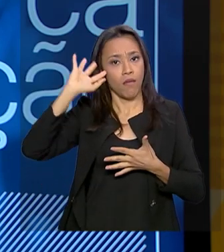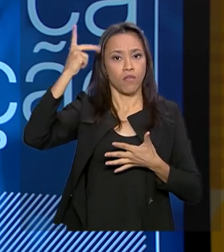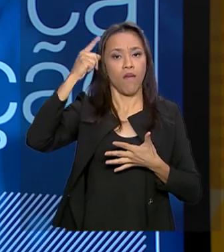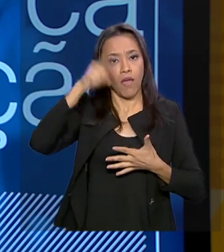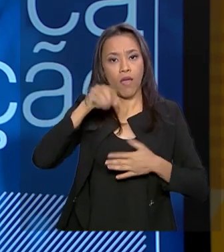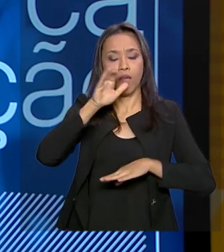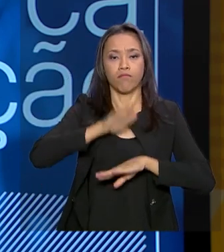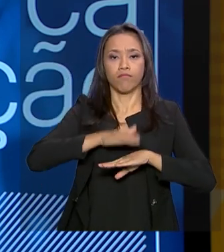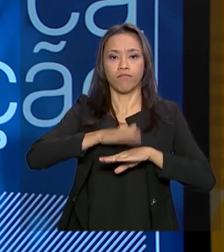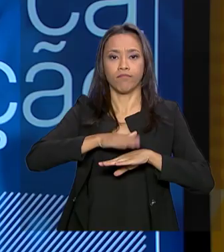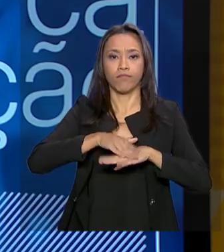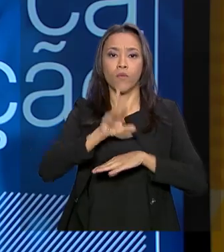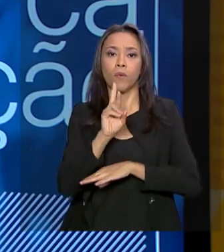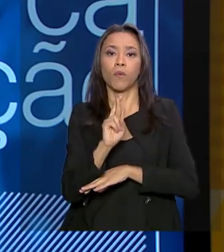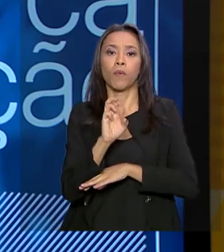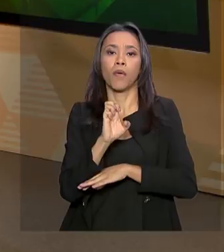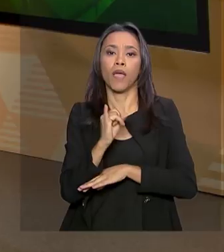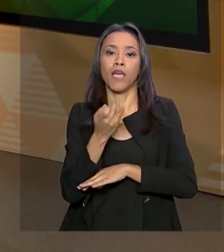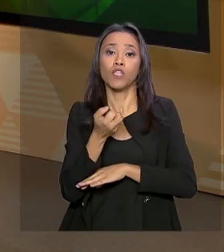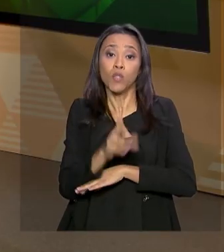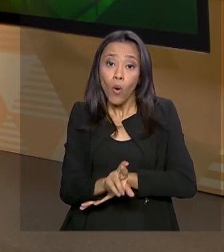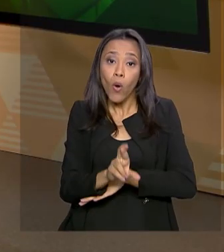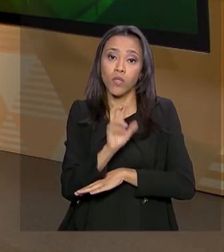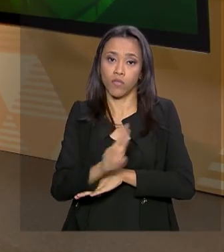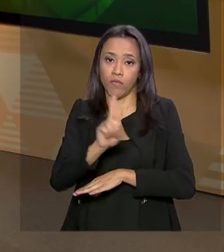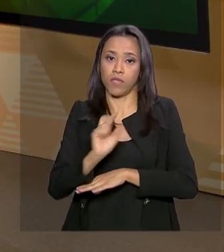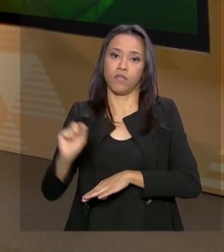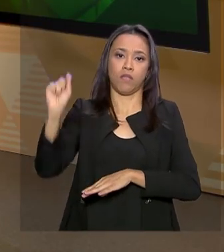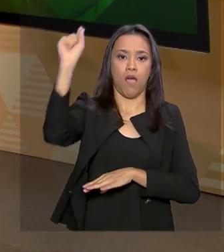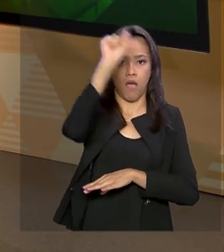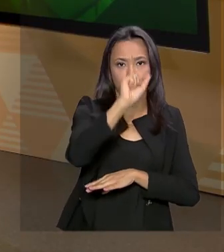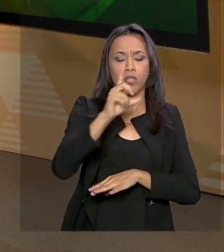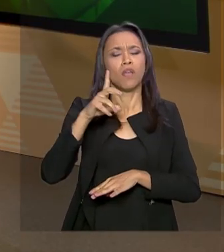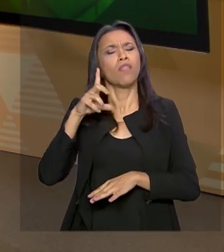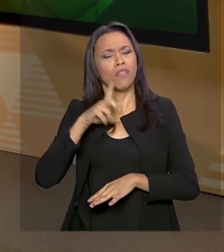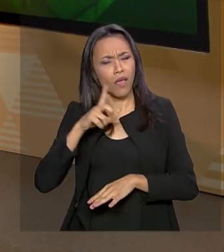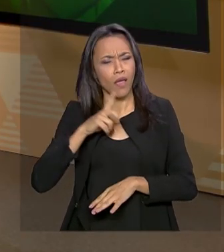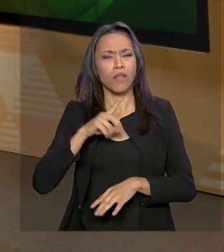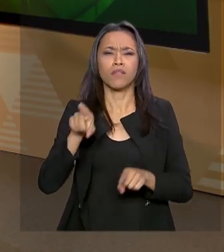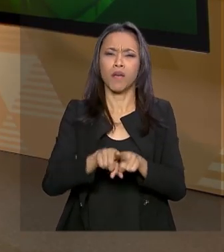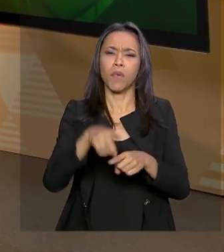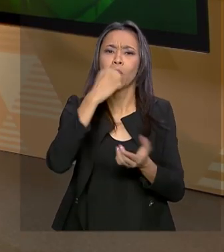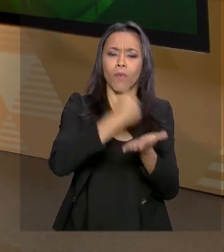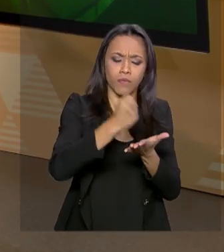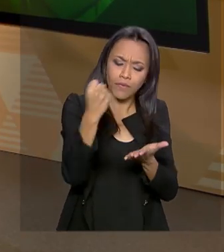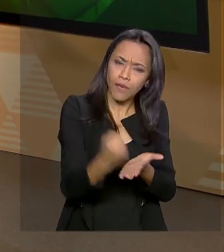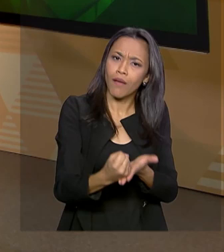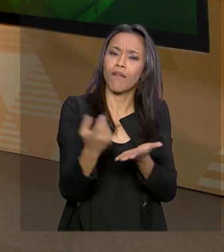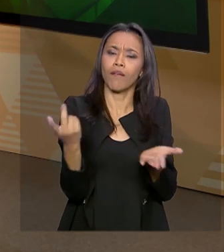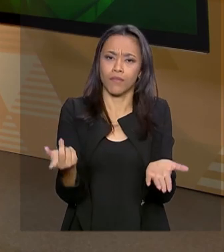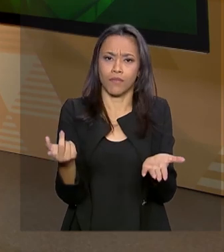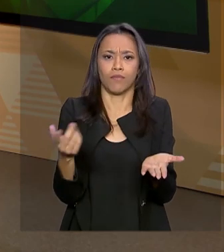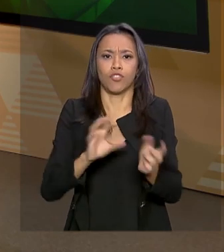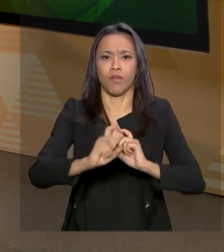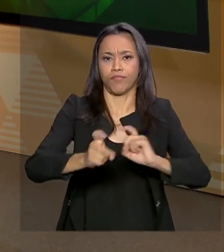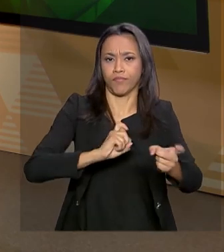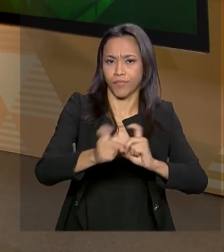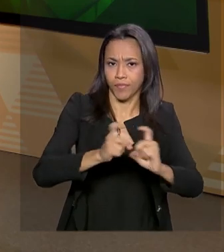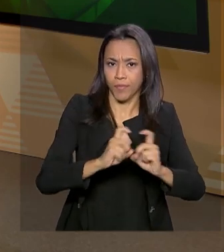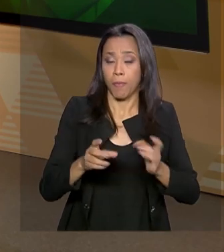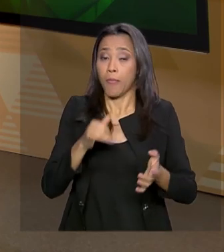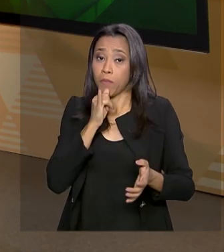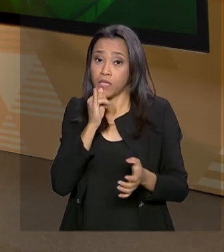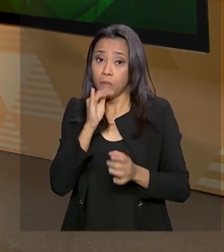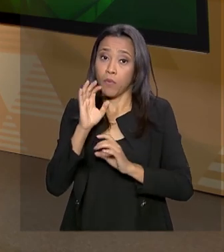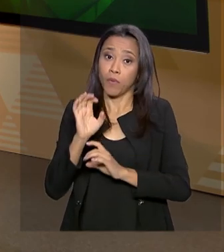citou, Ciência, Tecnologia, Saúde, já dispõe de contratos de gestão... Já se utiliza desse mecanismo. se utiliza desse mecanismo. Por exemplo, o IMPA, o Estudo